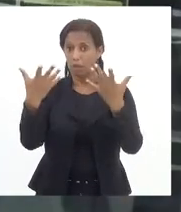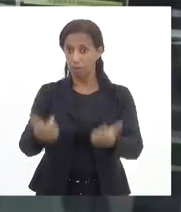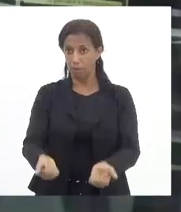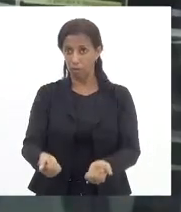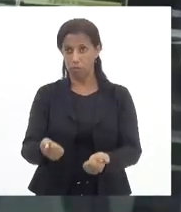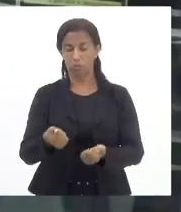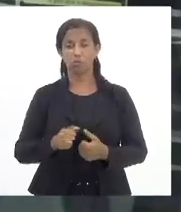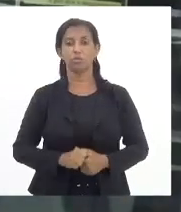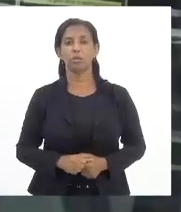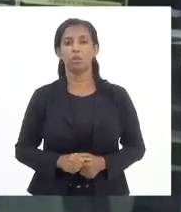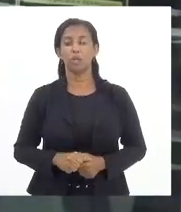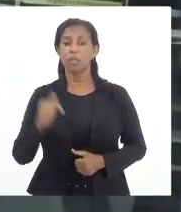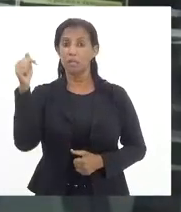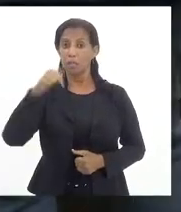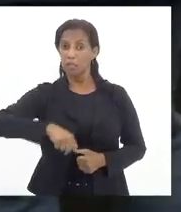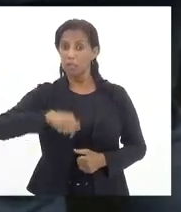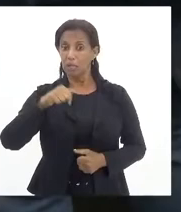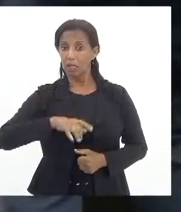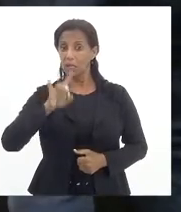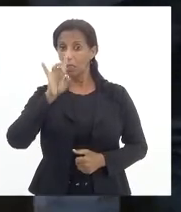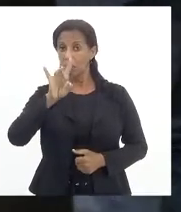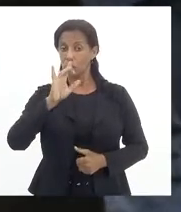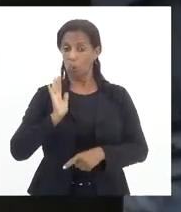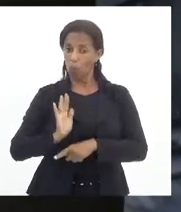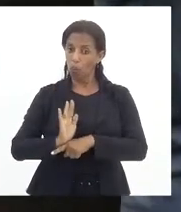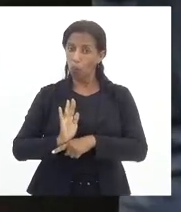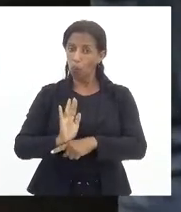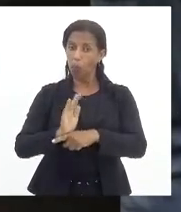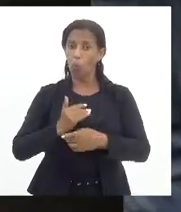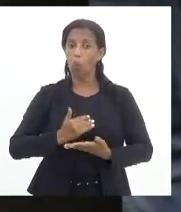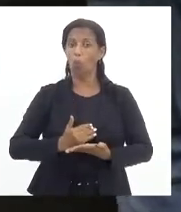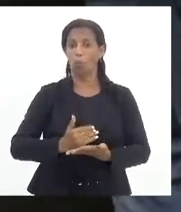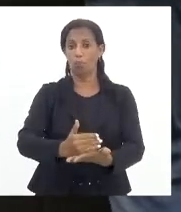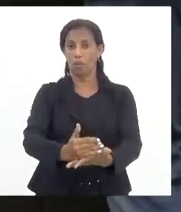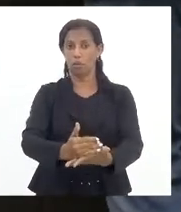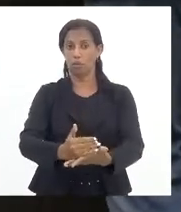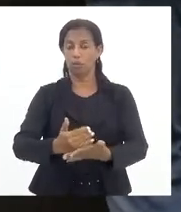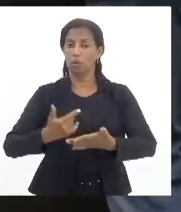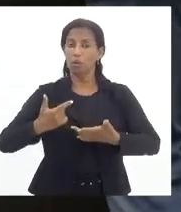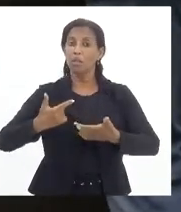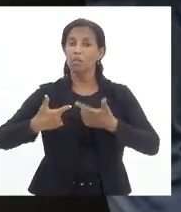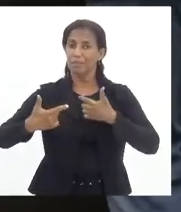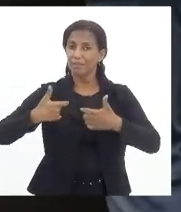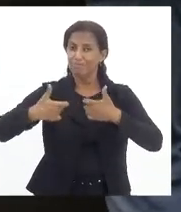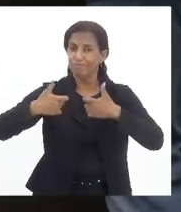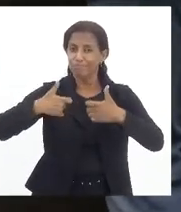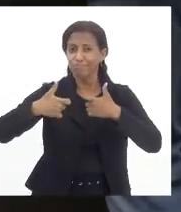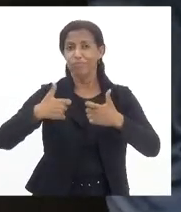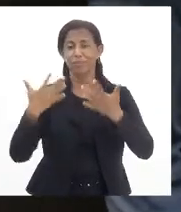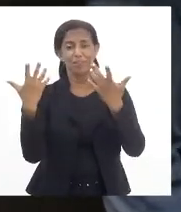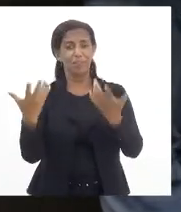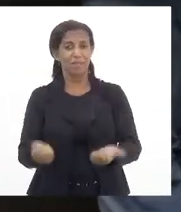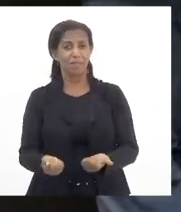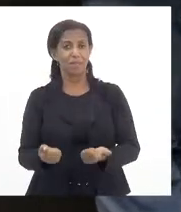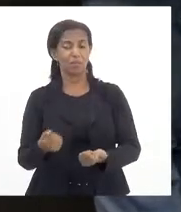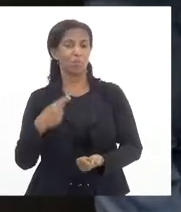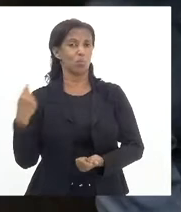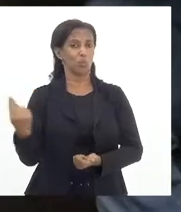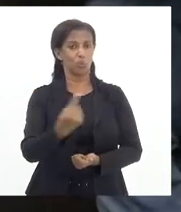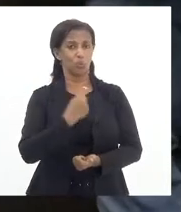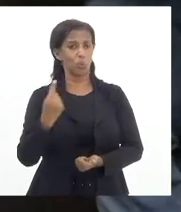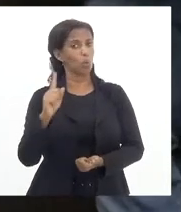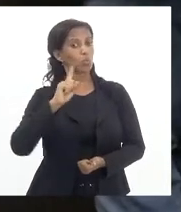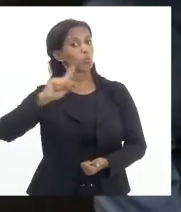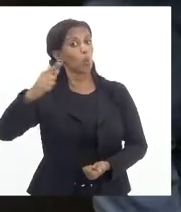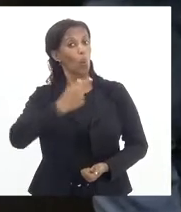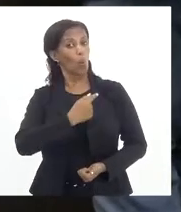aqui é apenas uma batalha dessa briga que nós estamos brigando, porque é maneira de dizer, porque o nosso oponente não